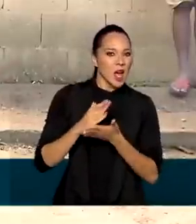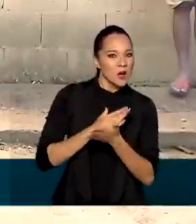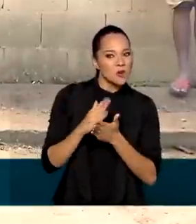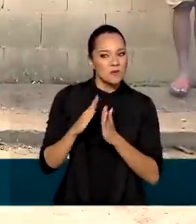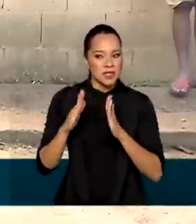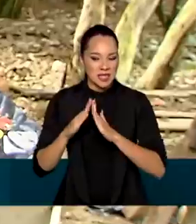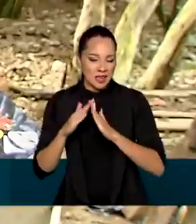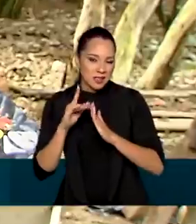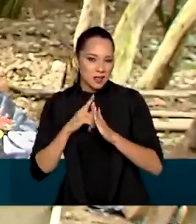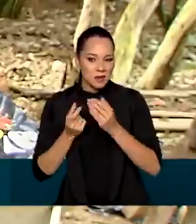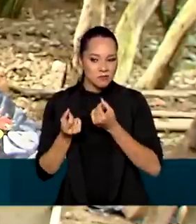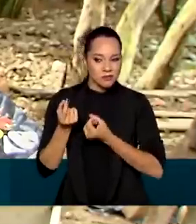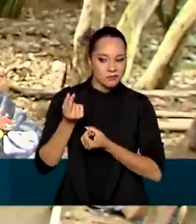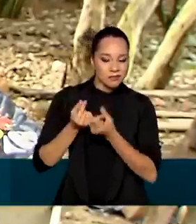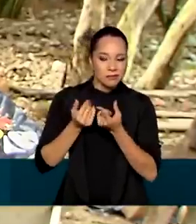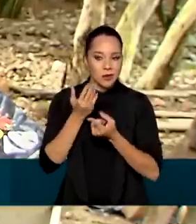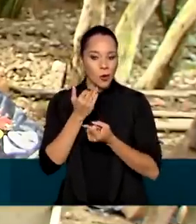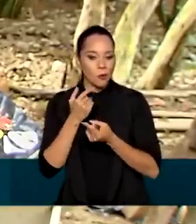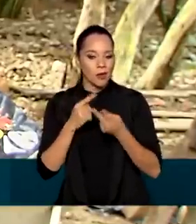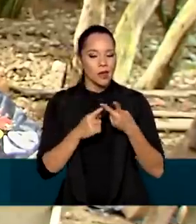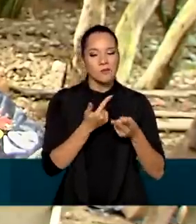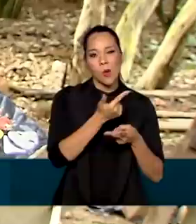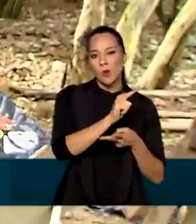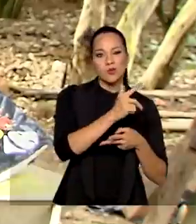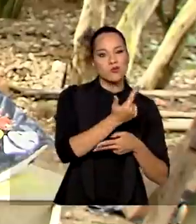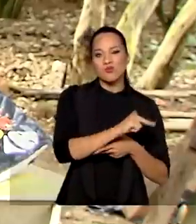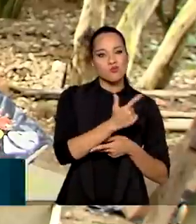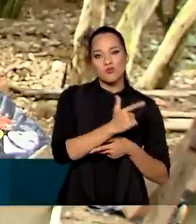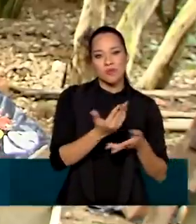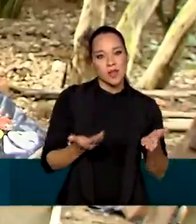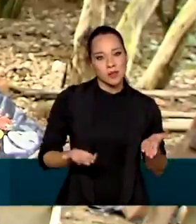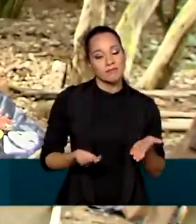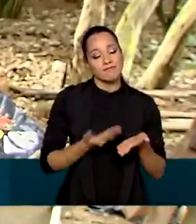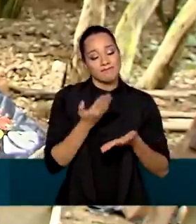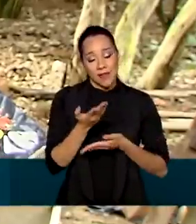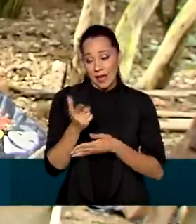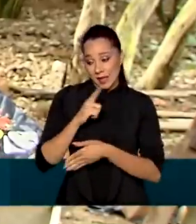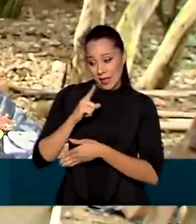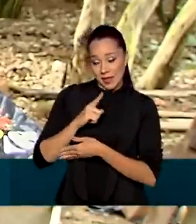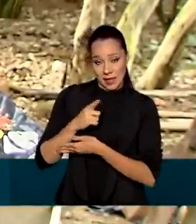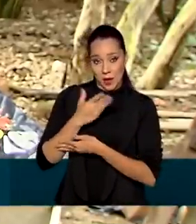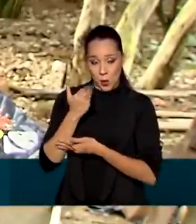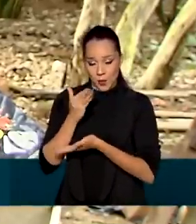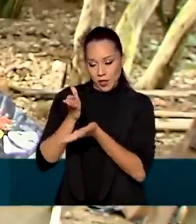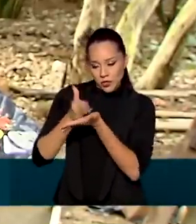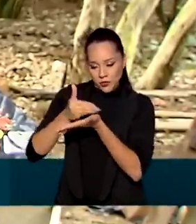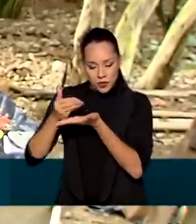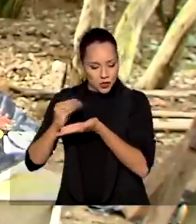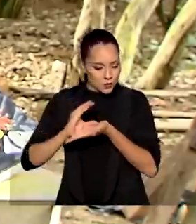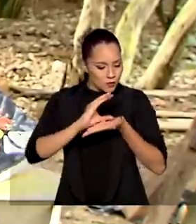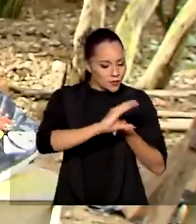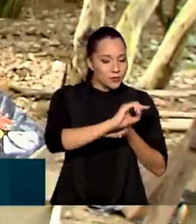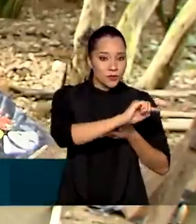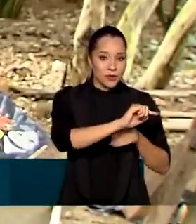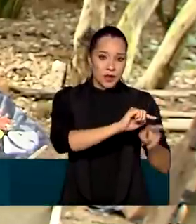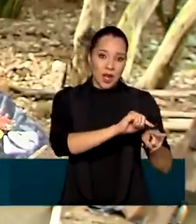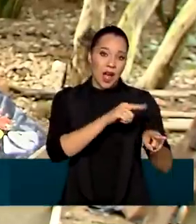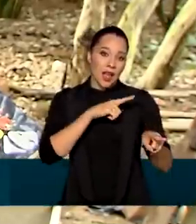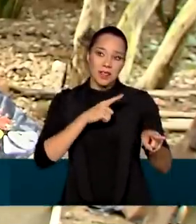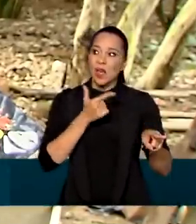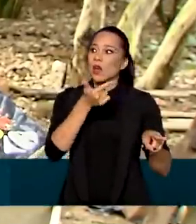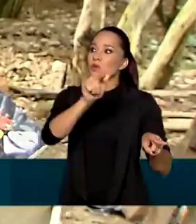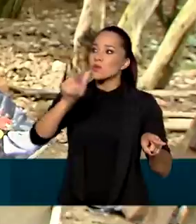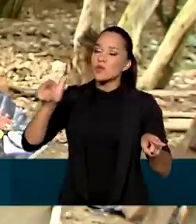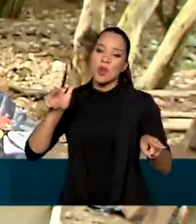algumas coisas para comer, tem alguns povos que não tem, né? Aí, aqueles que tem, vai dividindo com o que tem. Até os pessoal de